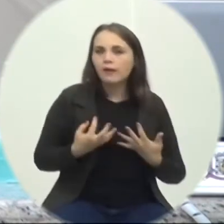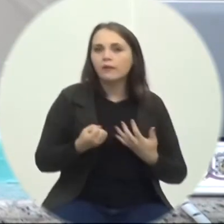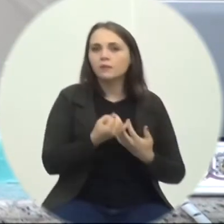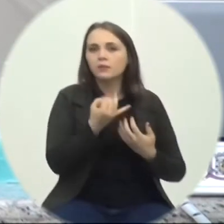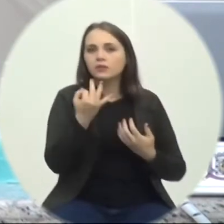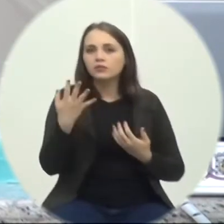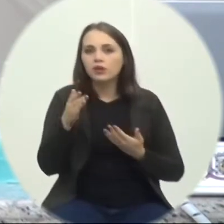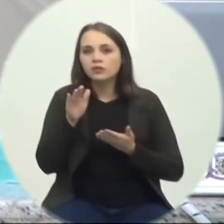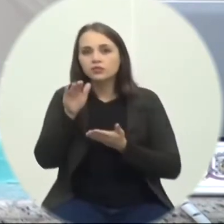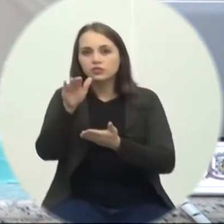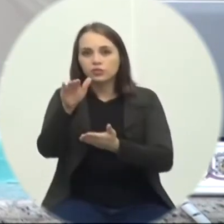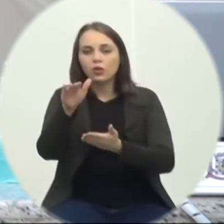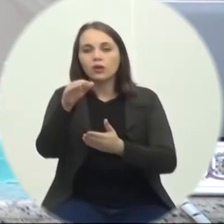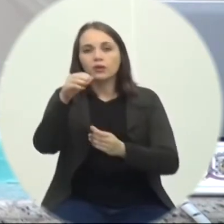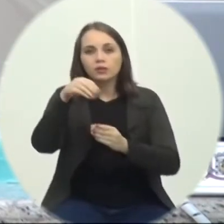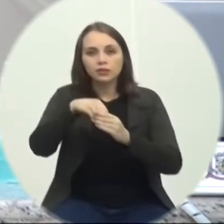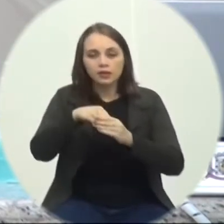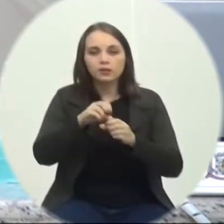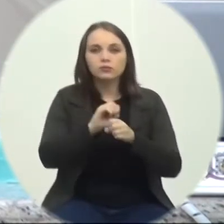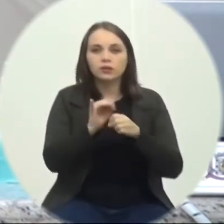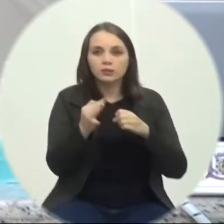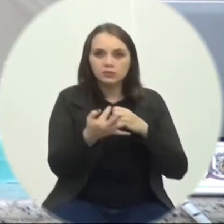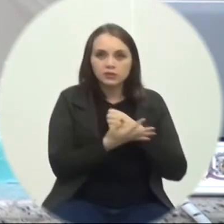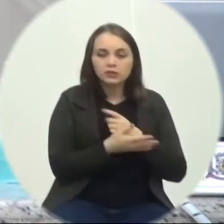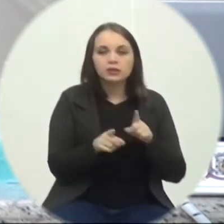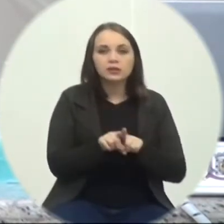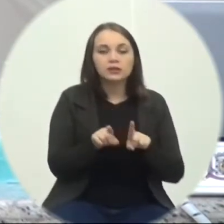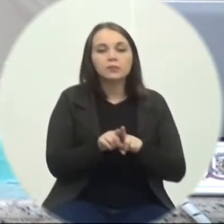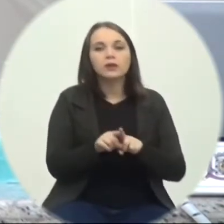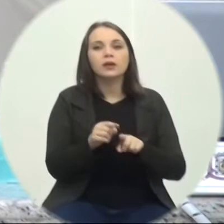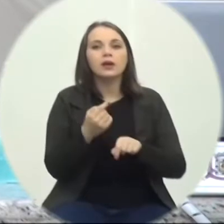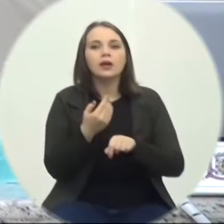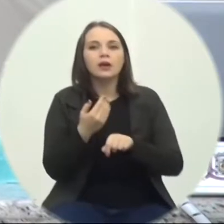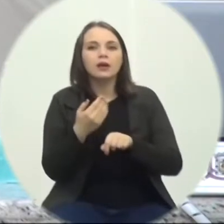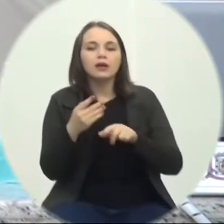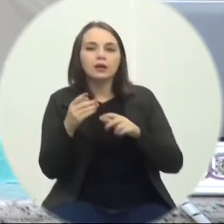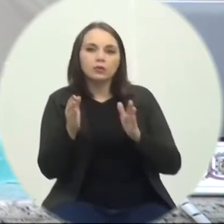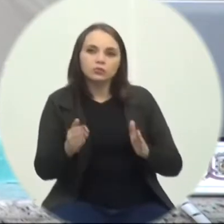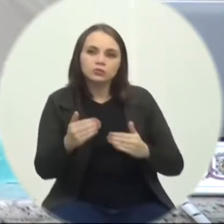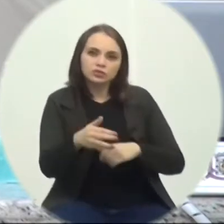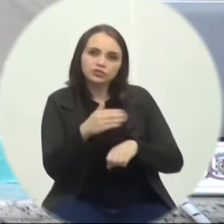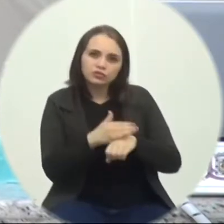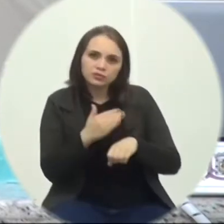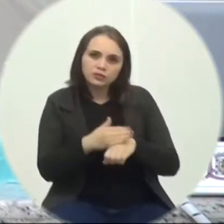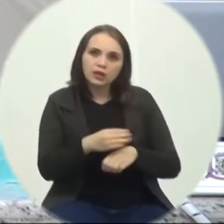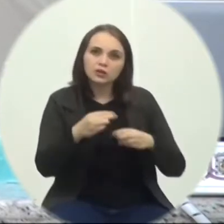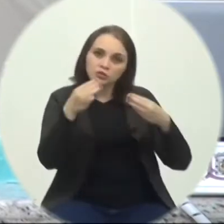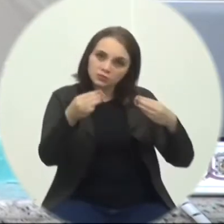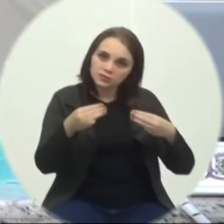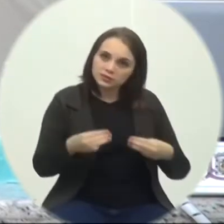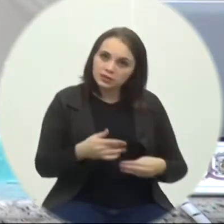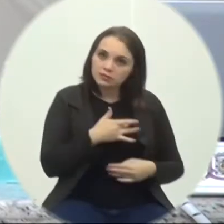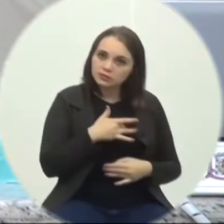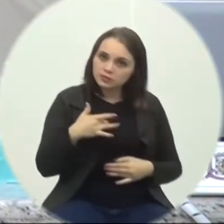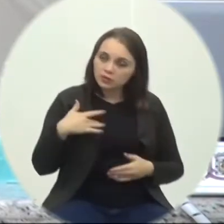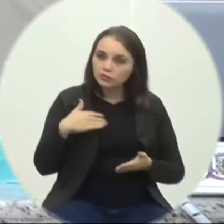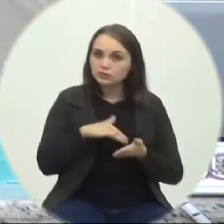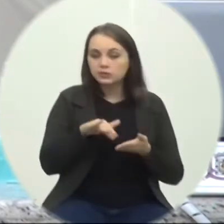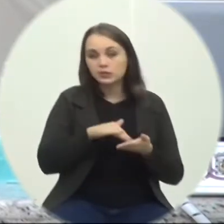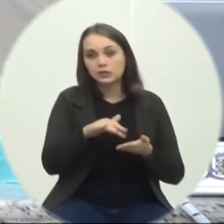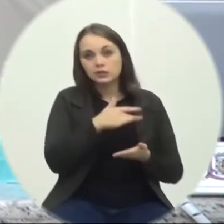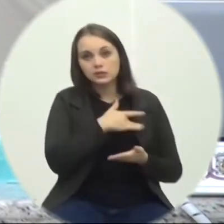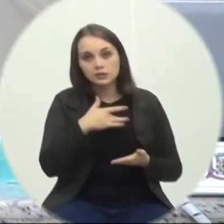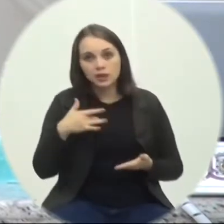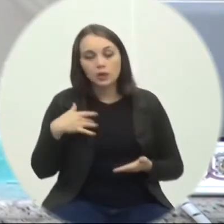pandemia E o envio De kits Testagem De testagem Por parte do Ministério da Saúde Secretaria de Estado Saúde Três Se